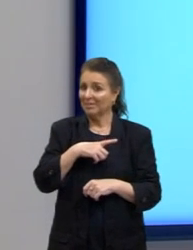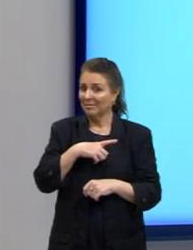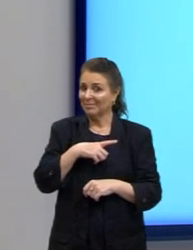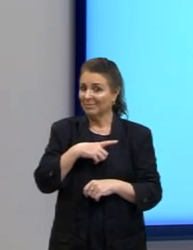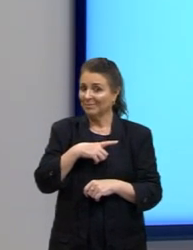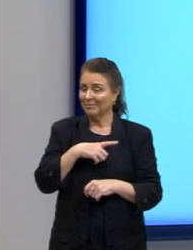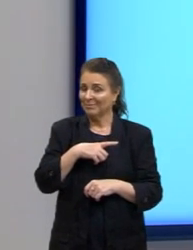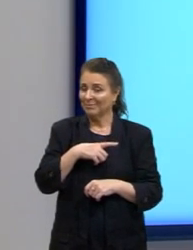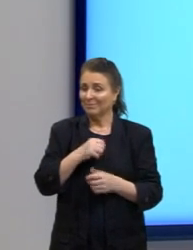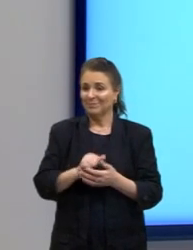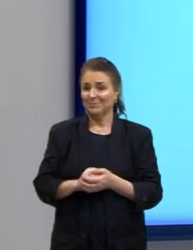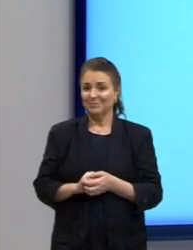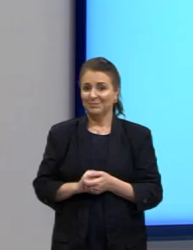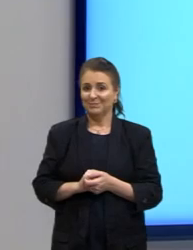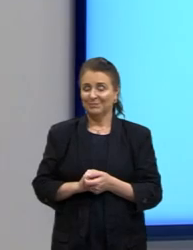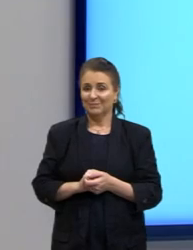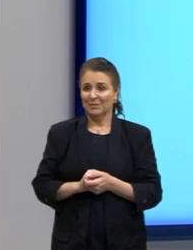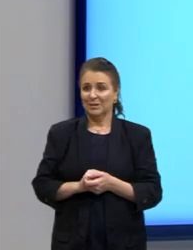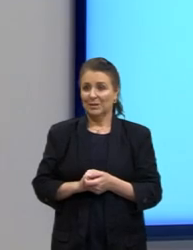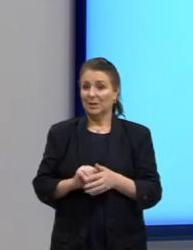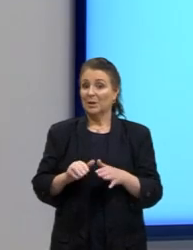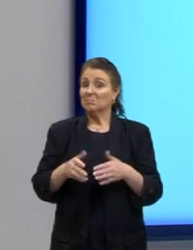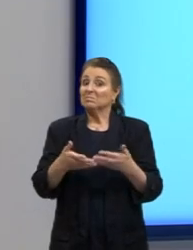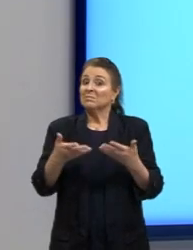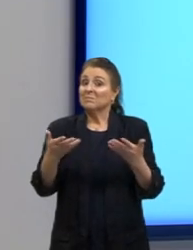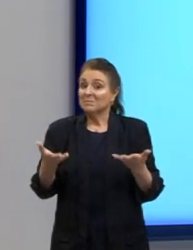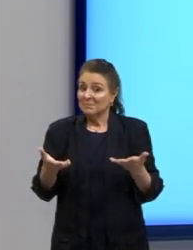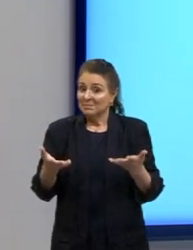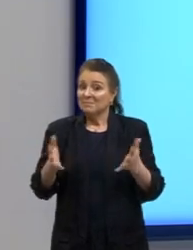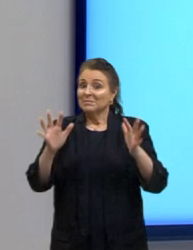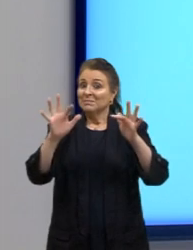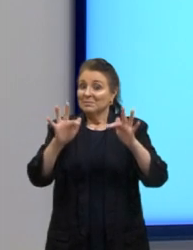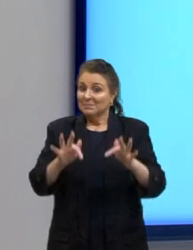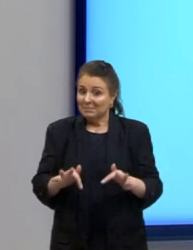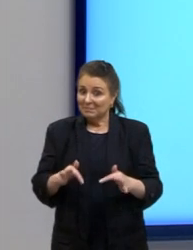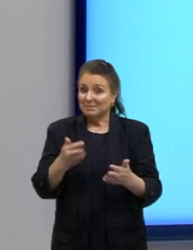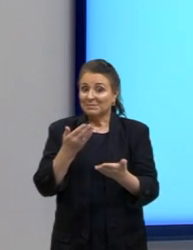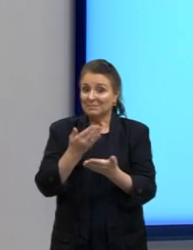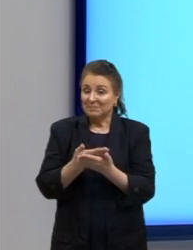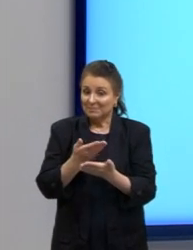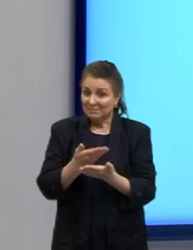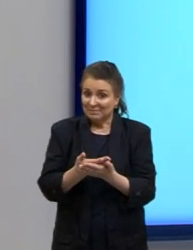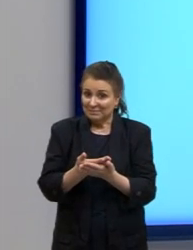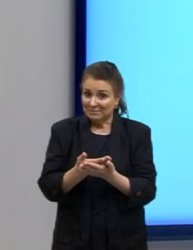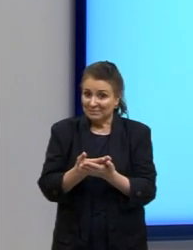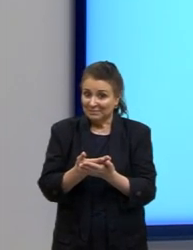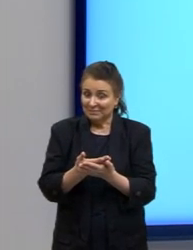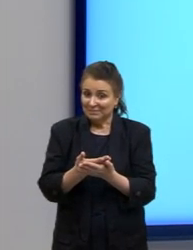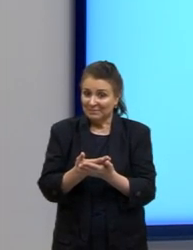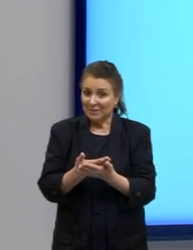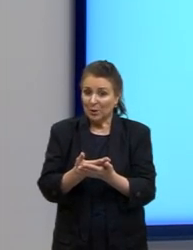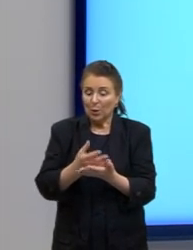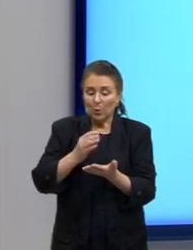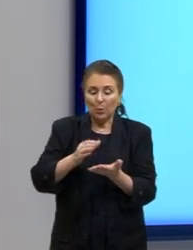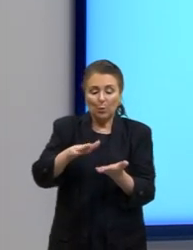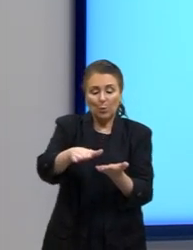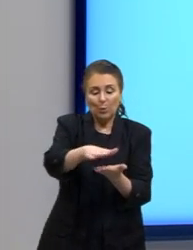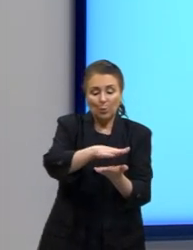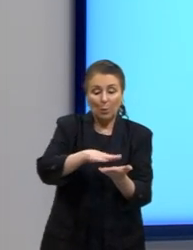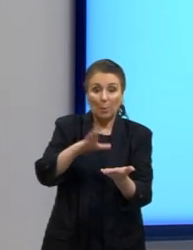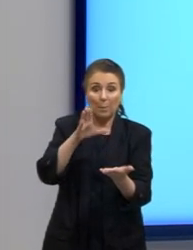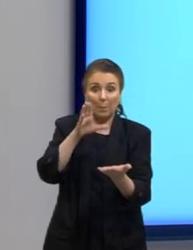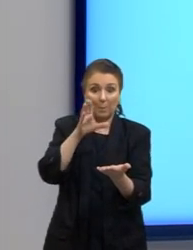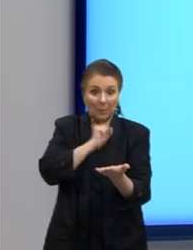e com isso nós encerramos o nosso recheio do texto